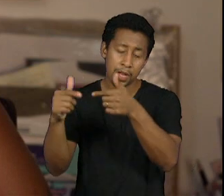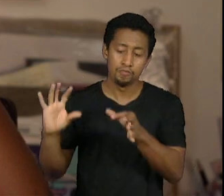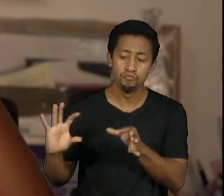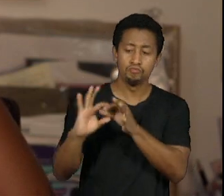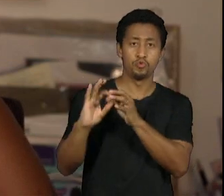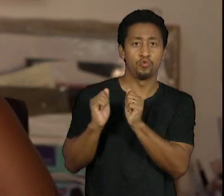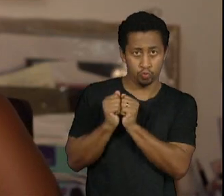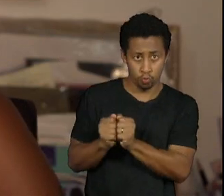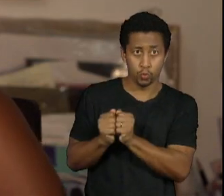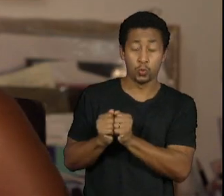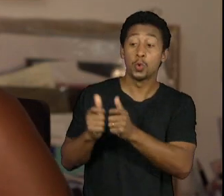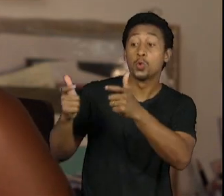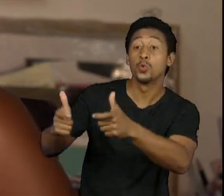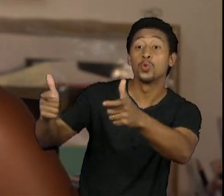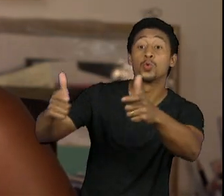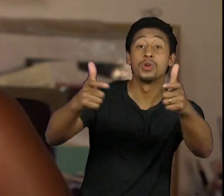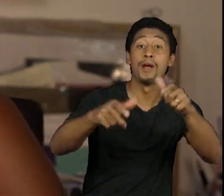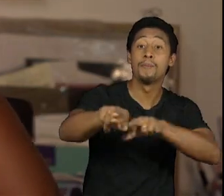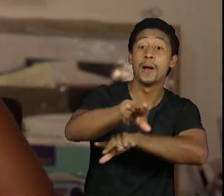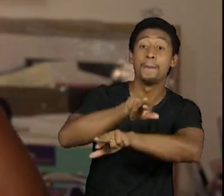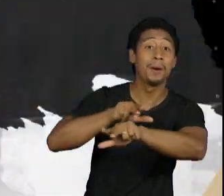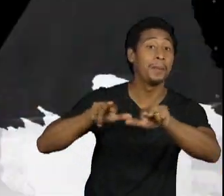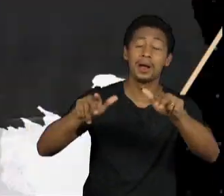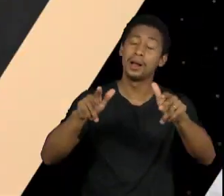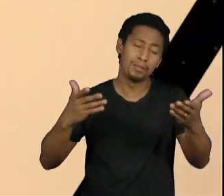frente né foguete não tem ré como dizem